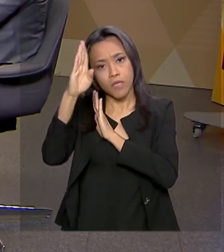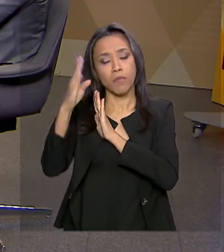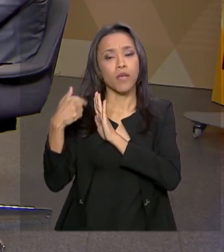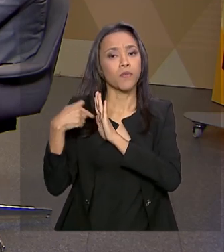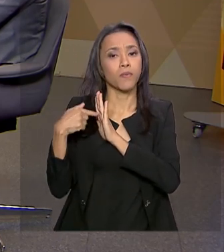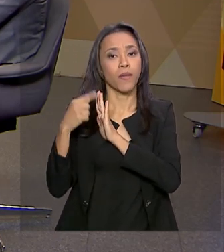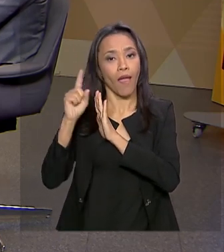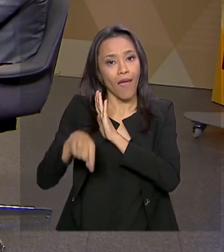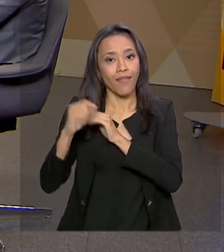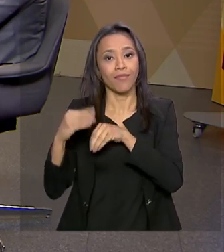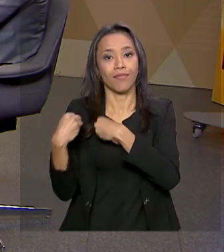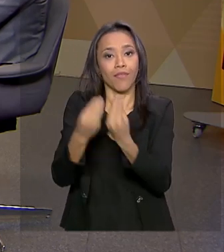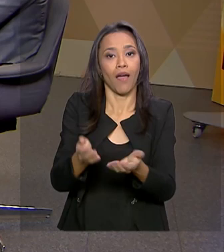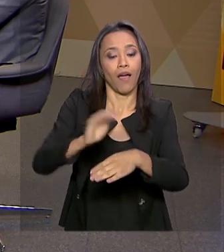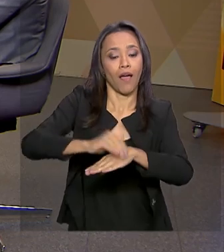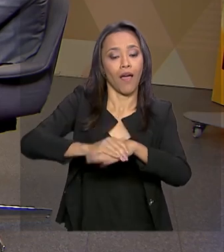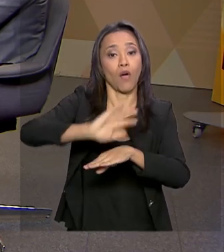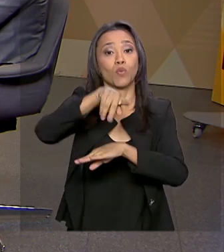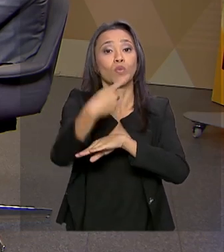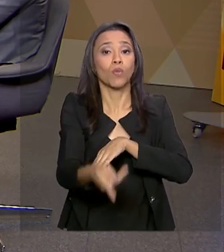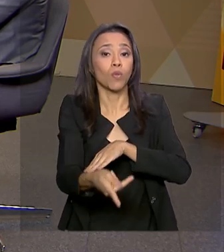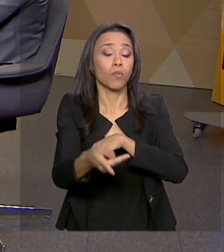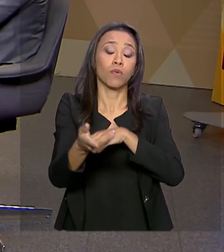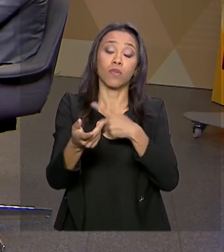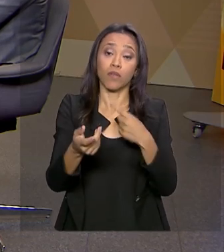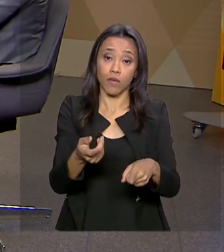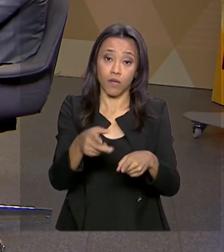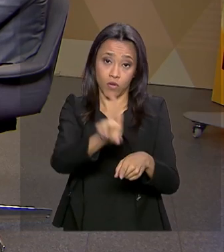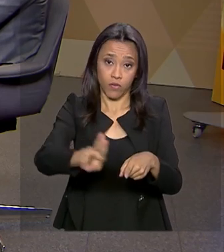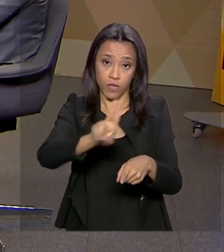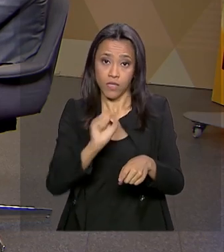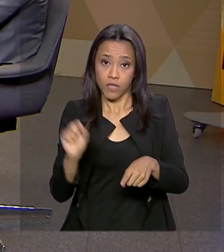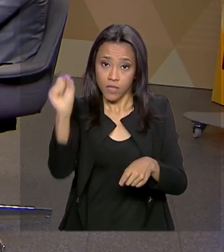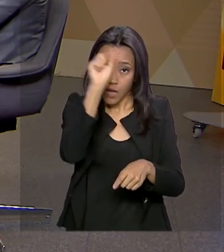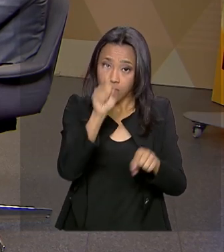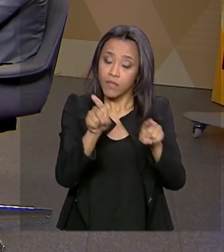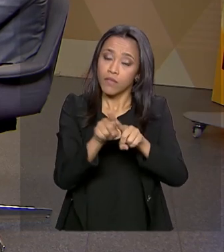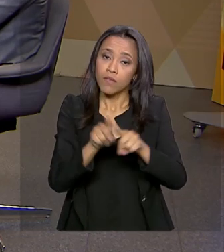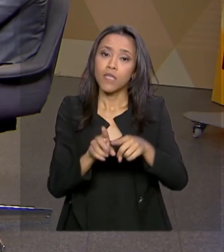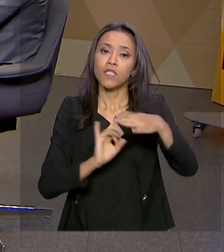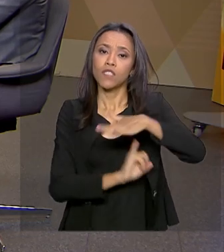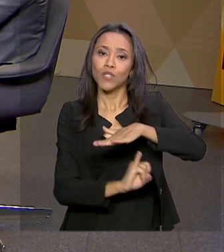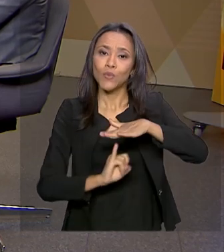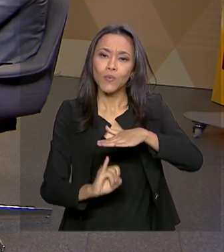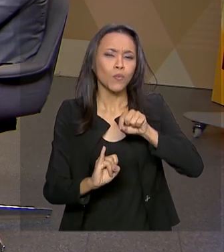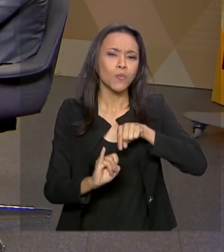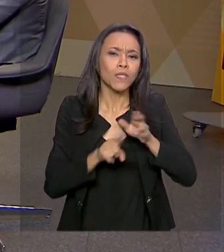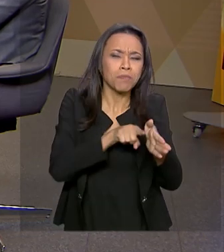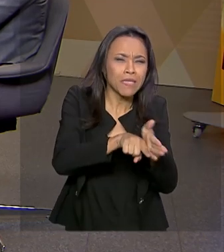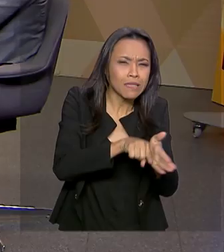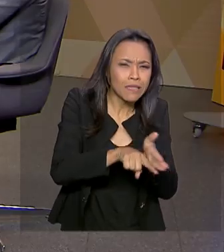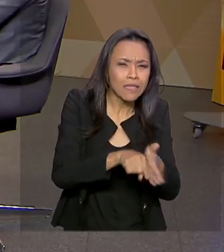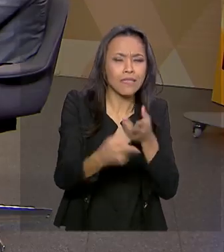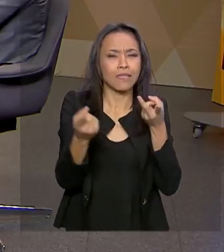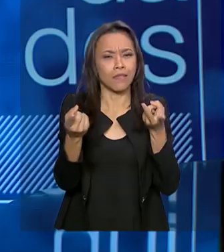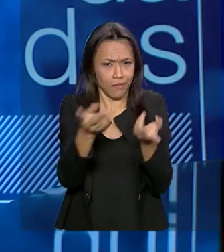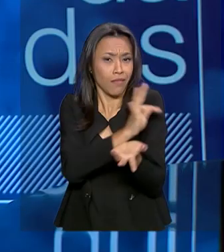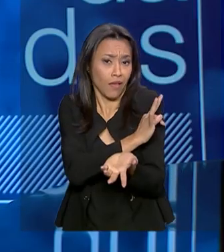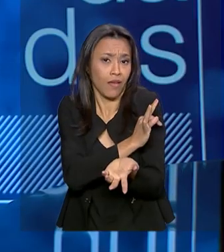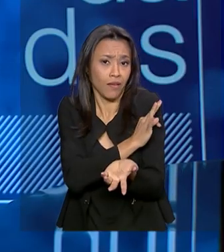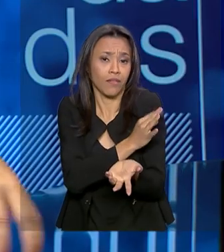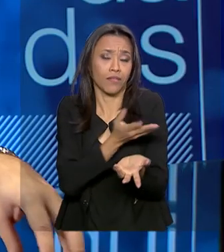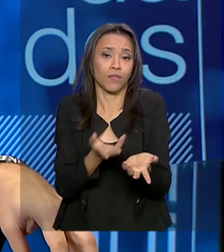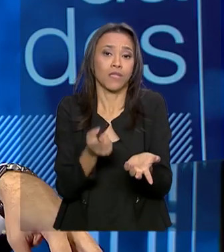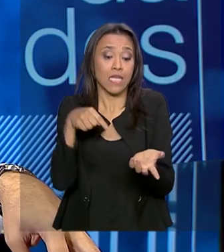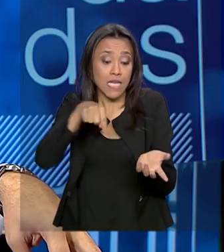garantir essa maior autonomia financeira às universidades públicas federais e aos institutos de pesquisa, aos institutos técnicos, e